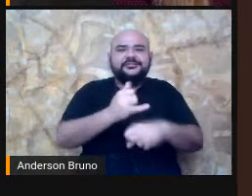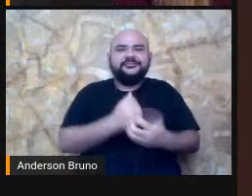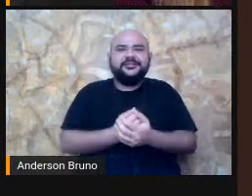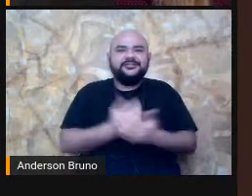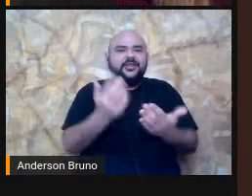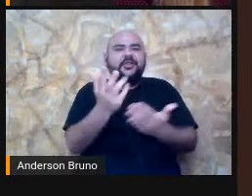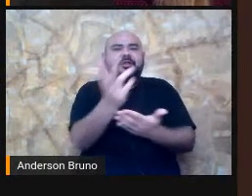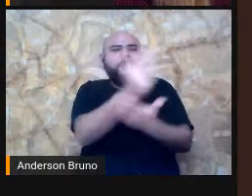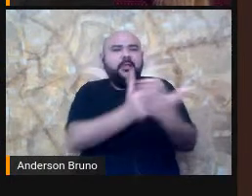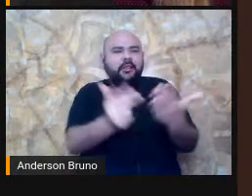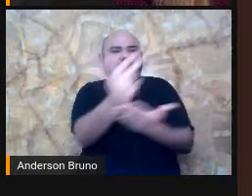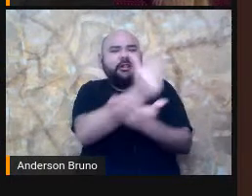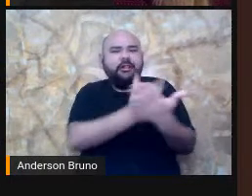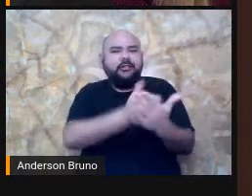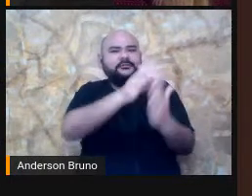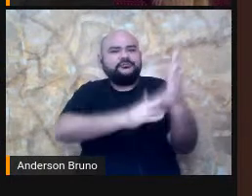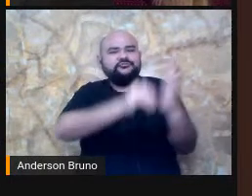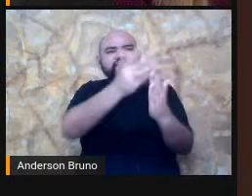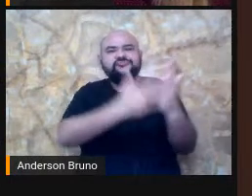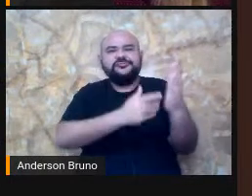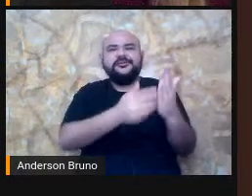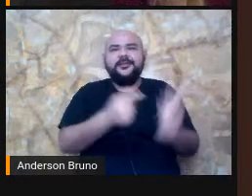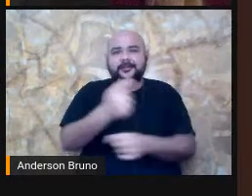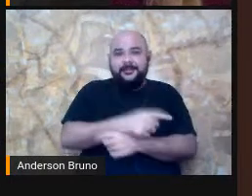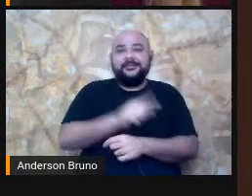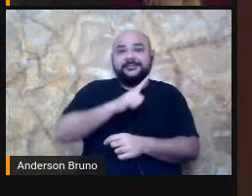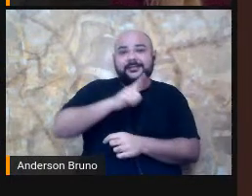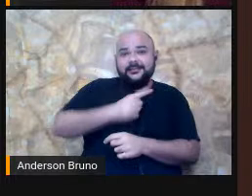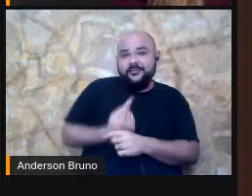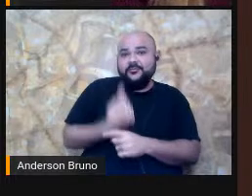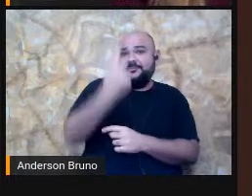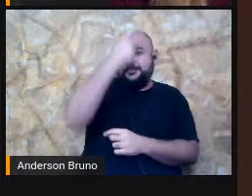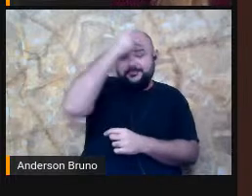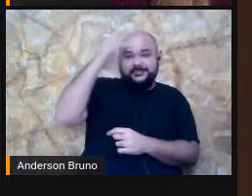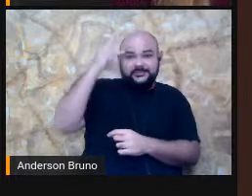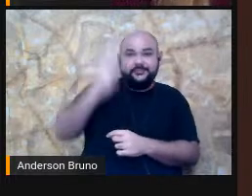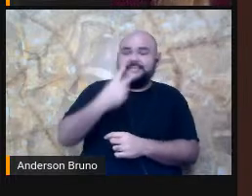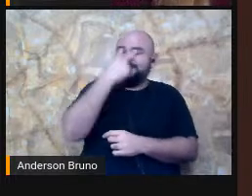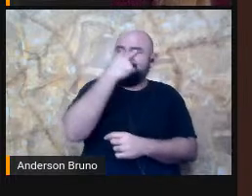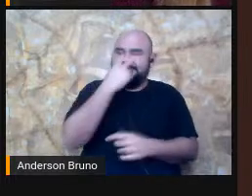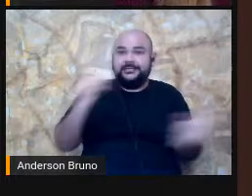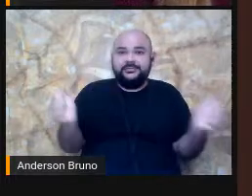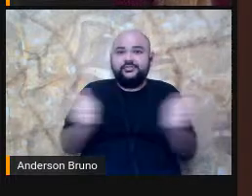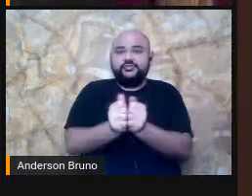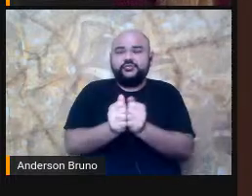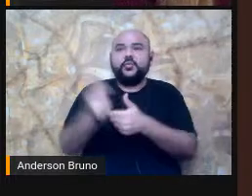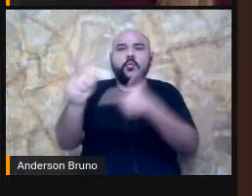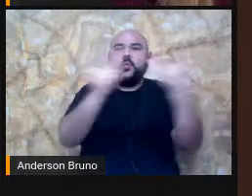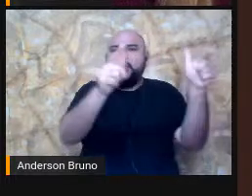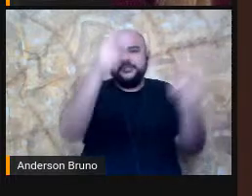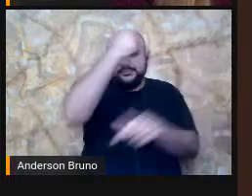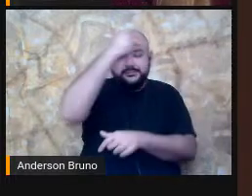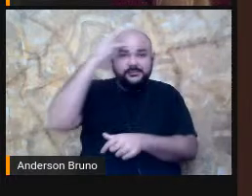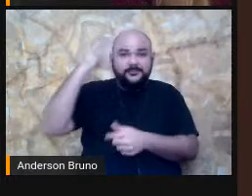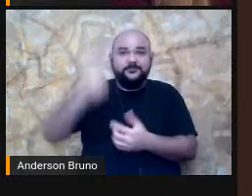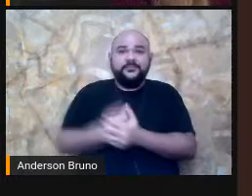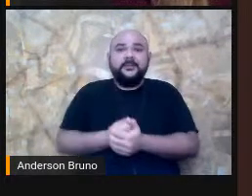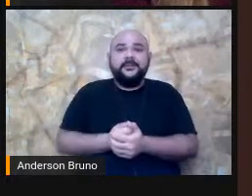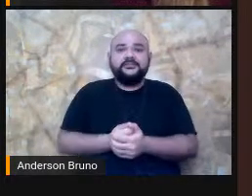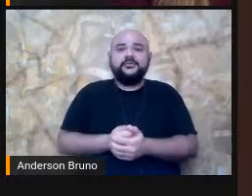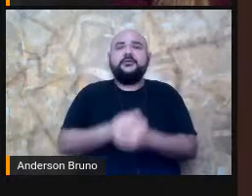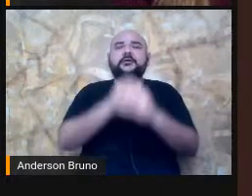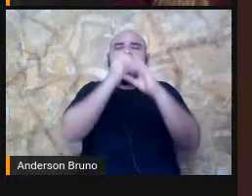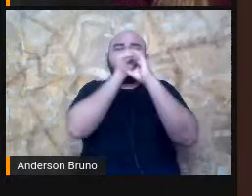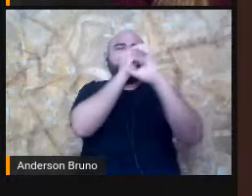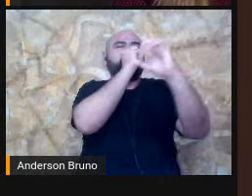figura aqui de uma pessoa cega, junto com uma banda, ali para divertir as pessoas. Ele toca